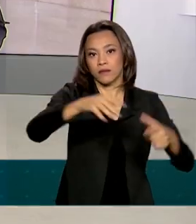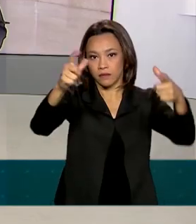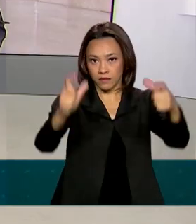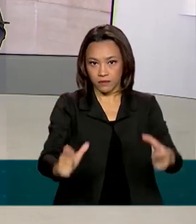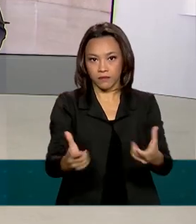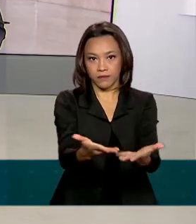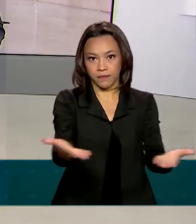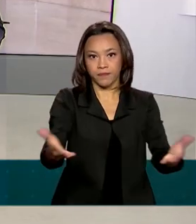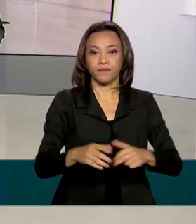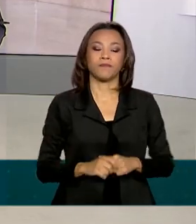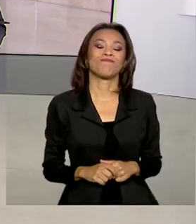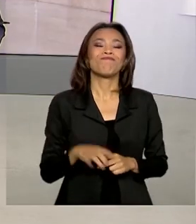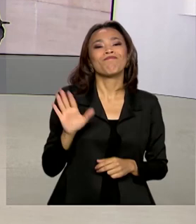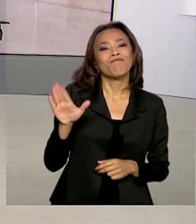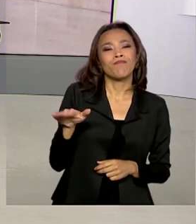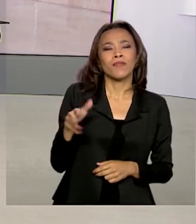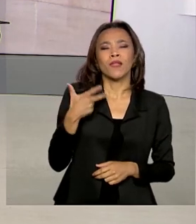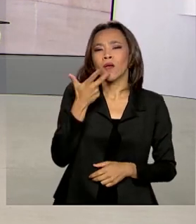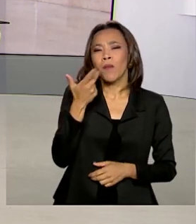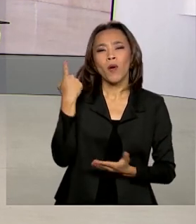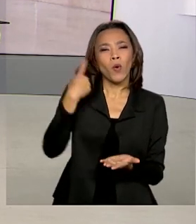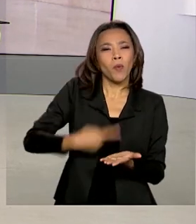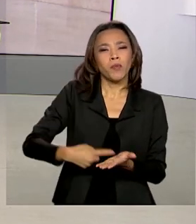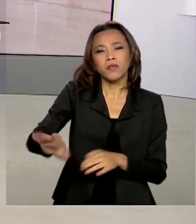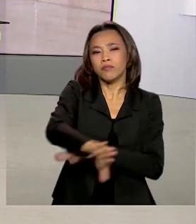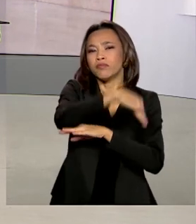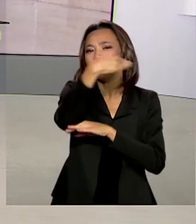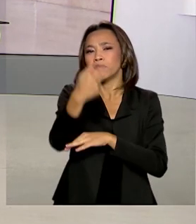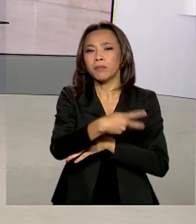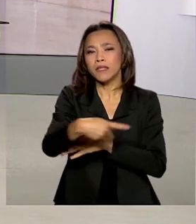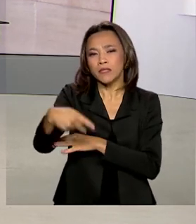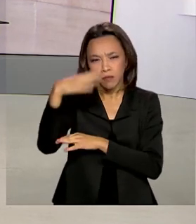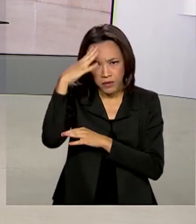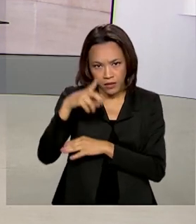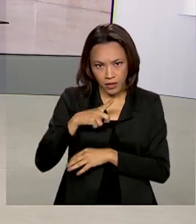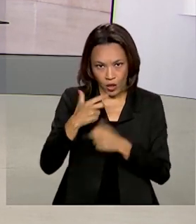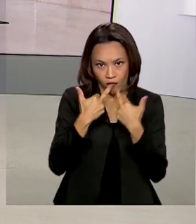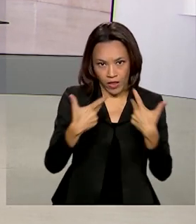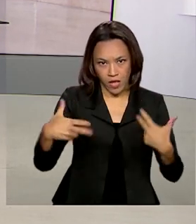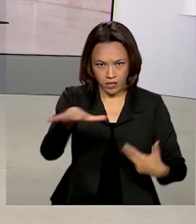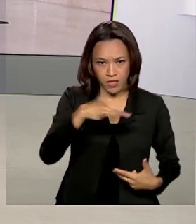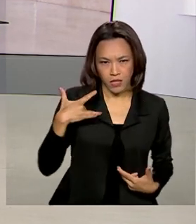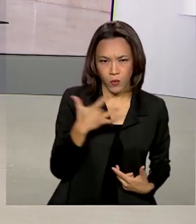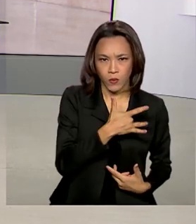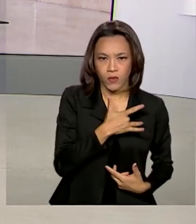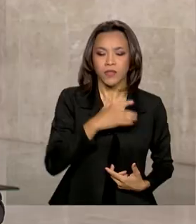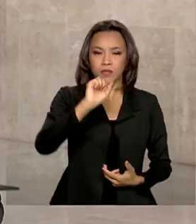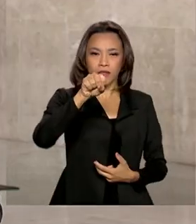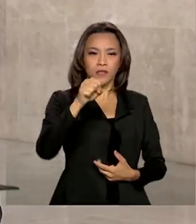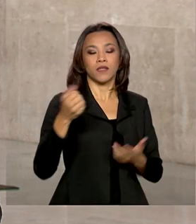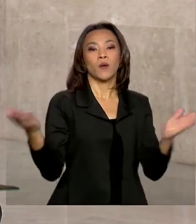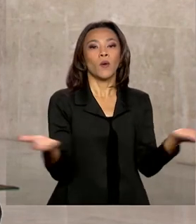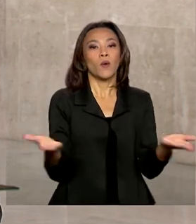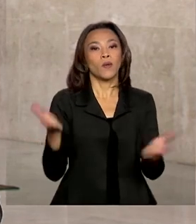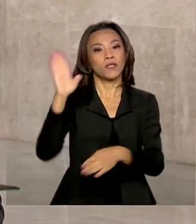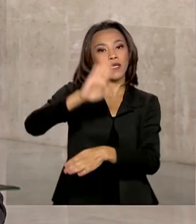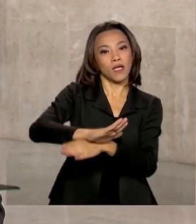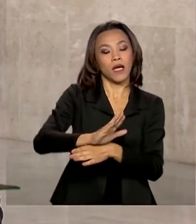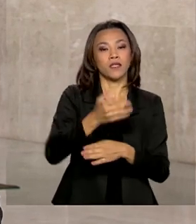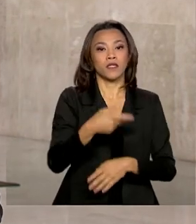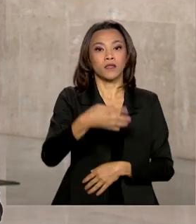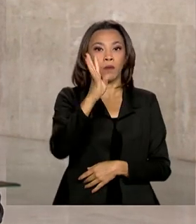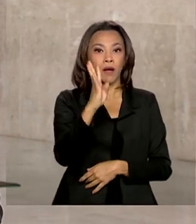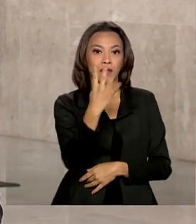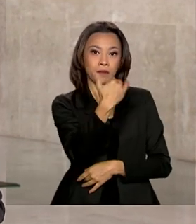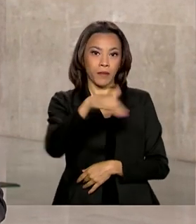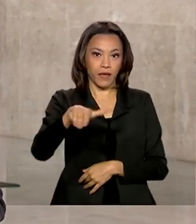Renata. Márcia, falando da agenda do presidente, tem novidades na saúde, é isso? É isso mesmo, Renata. Hoje à tarde, às quatro e meia da tarde, aqui no